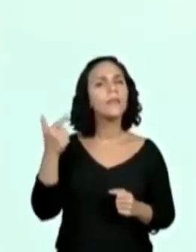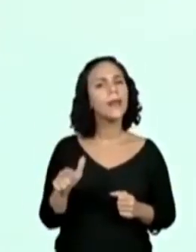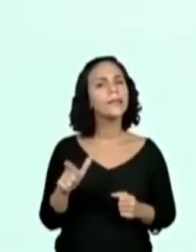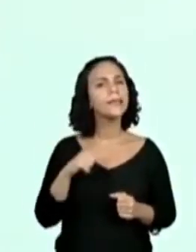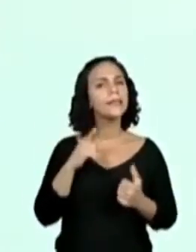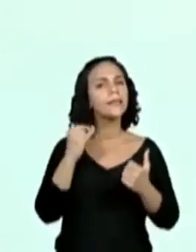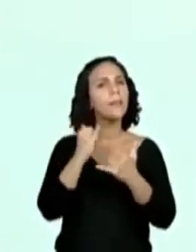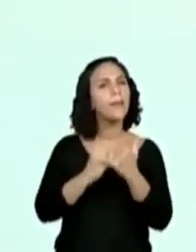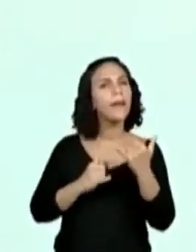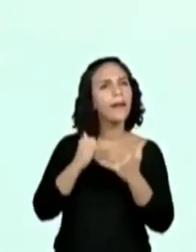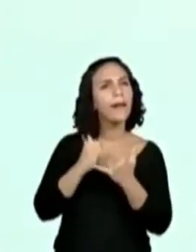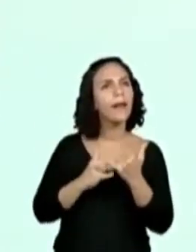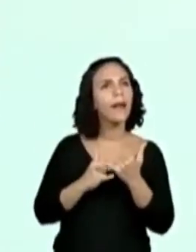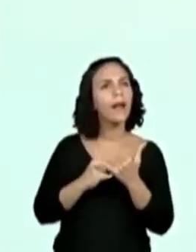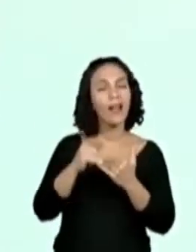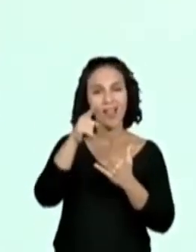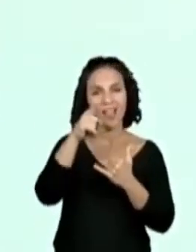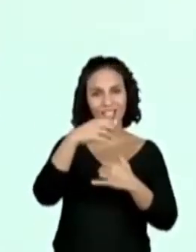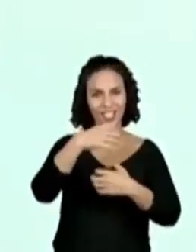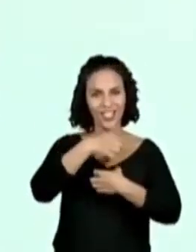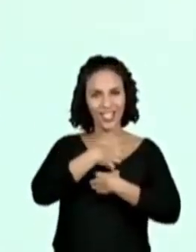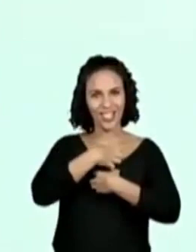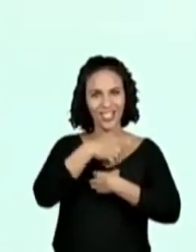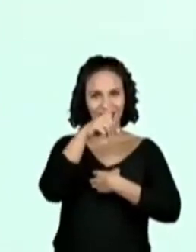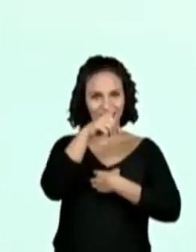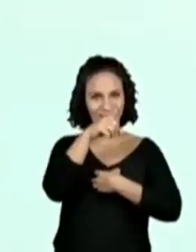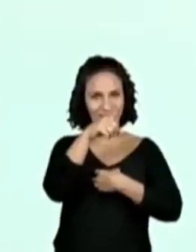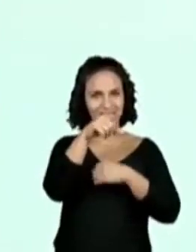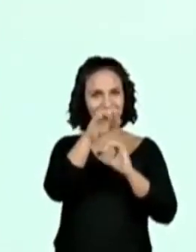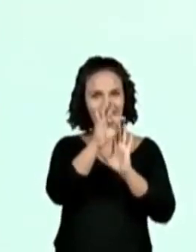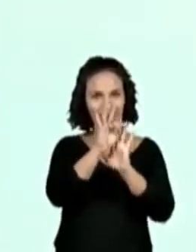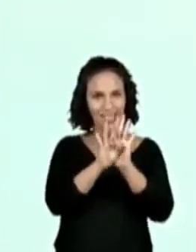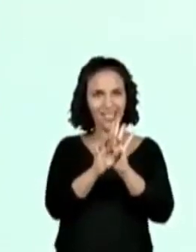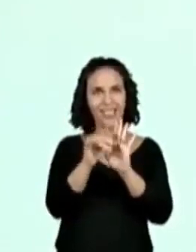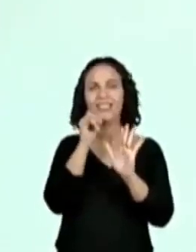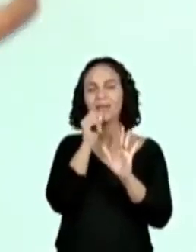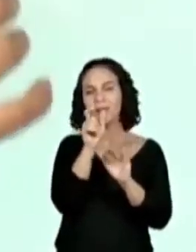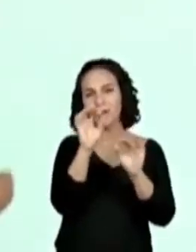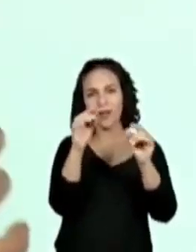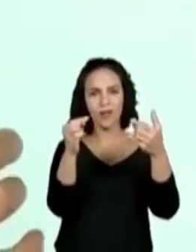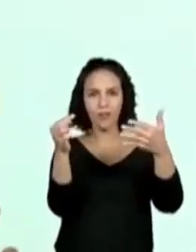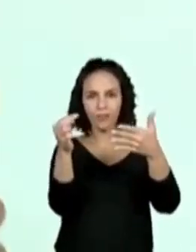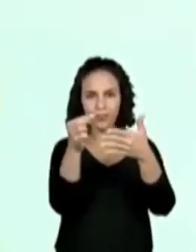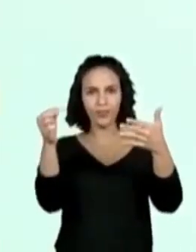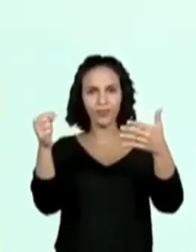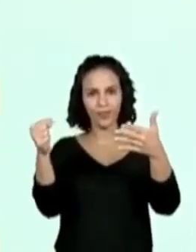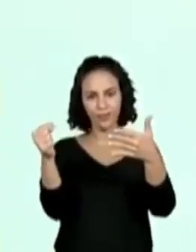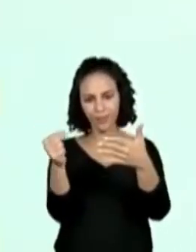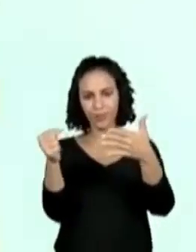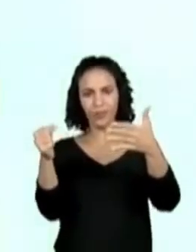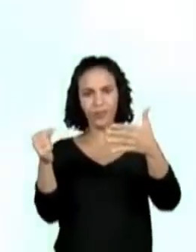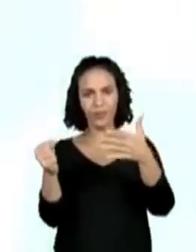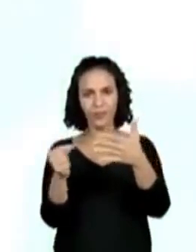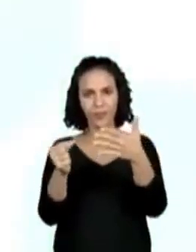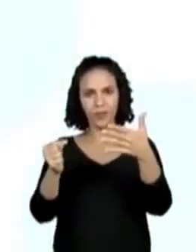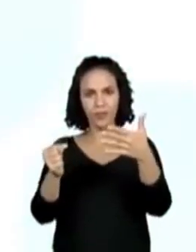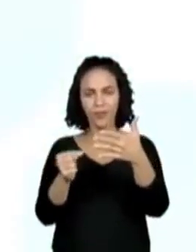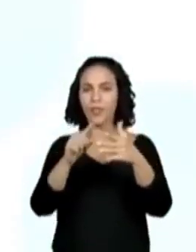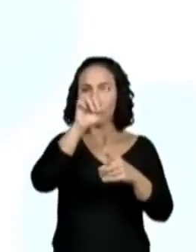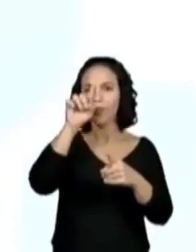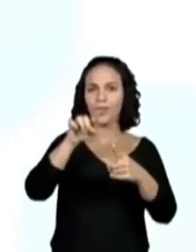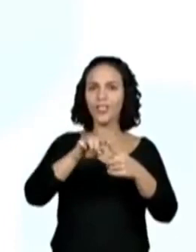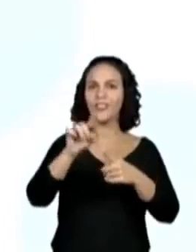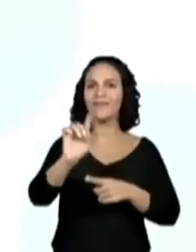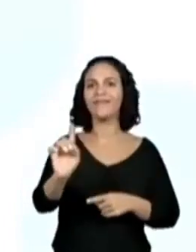Depois, eu não teria este formato de escrita, né? Eu não teria isso aqui, ó. Neste formato objetivo.